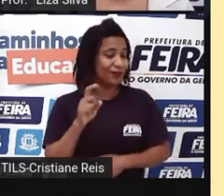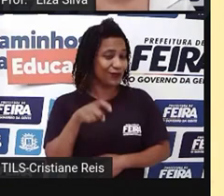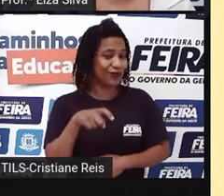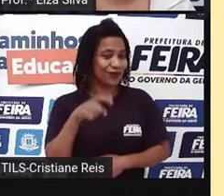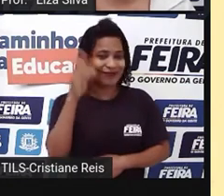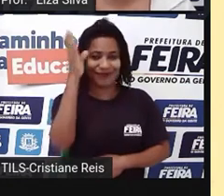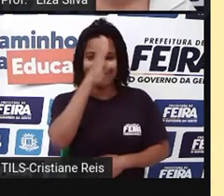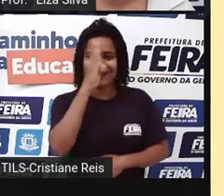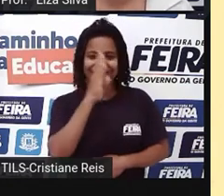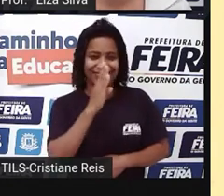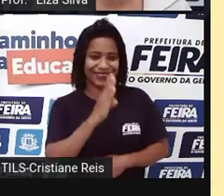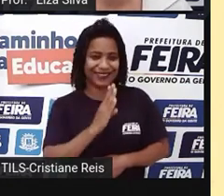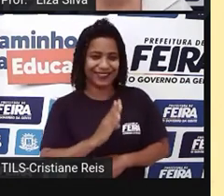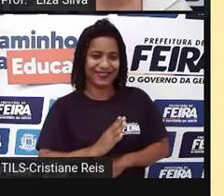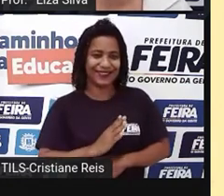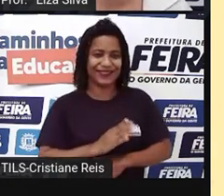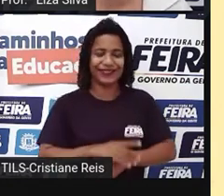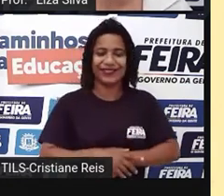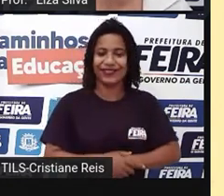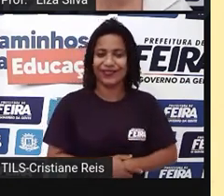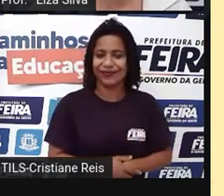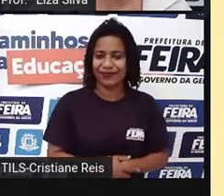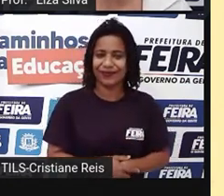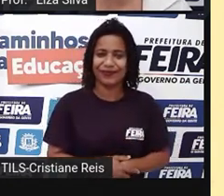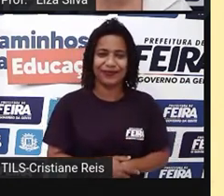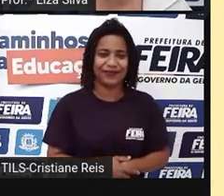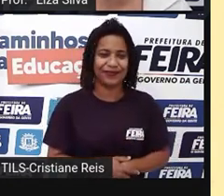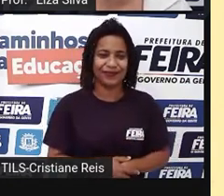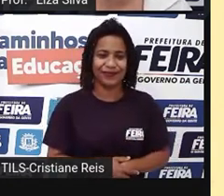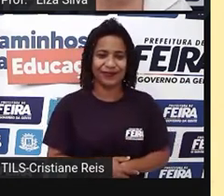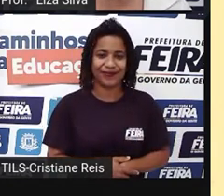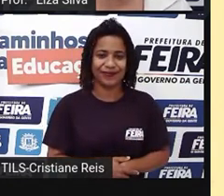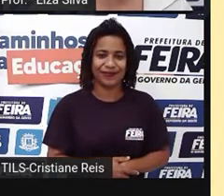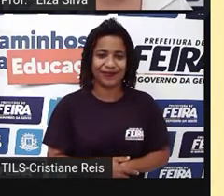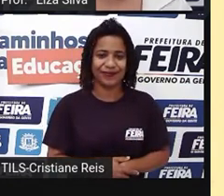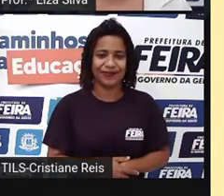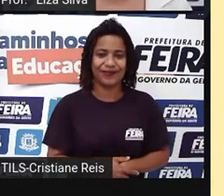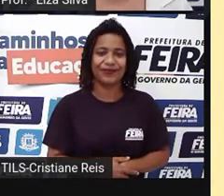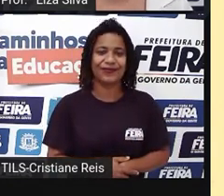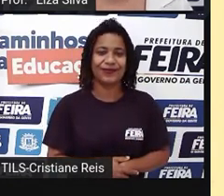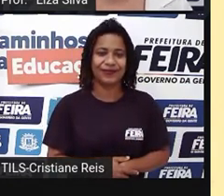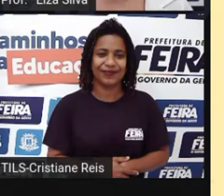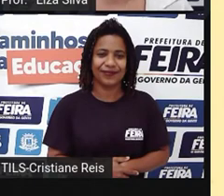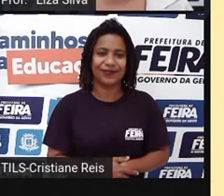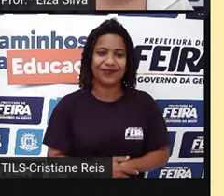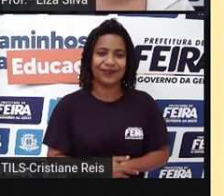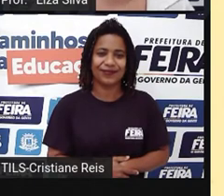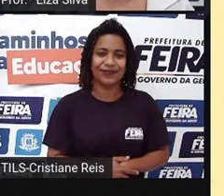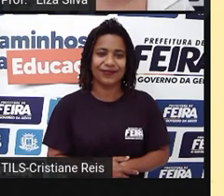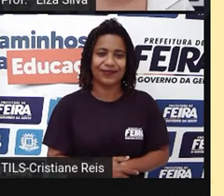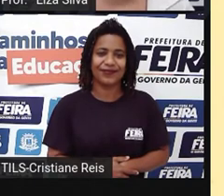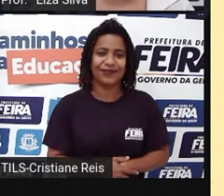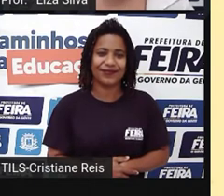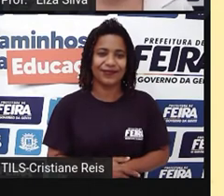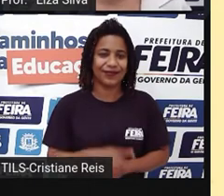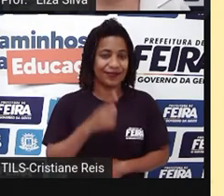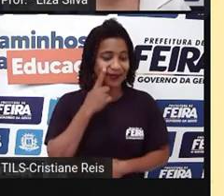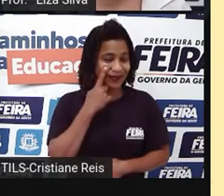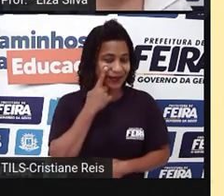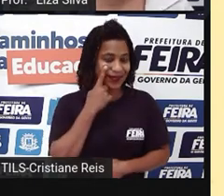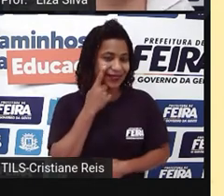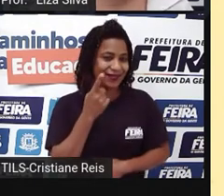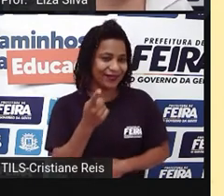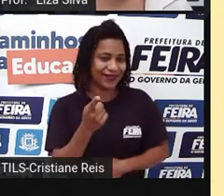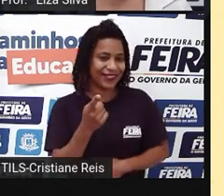Eu sou brasileiro. Let's go. Ok. Next one. Olha a nossa